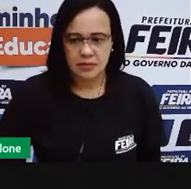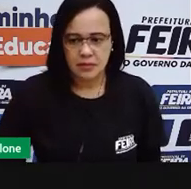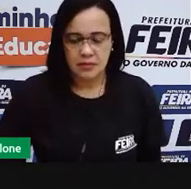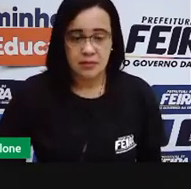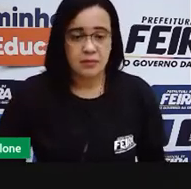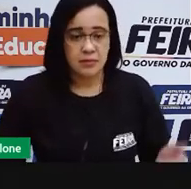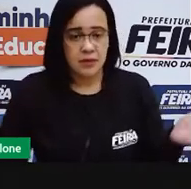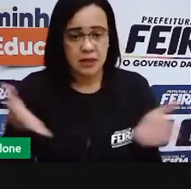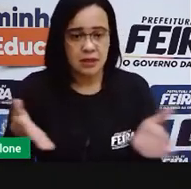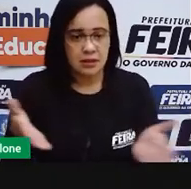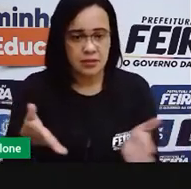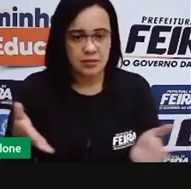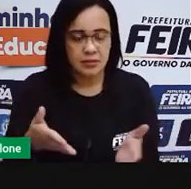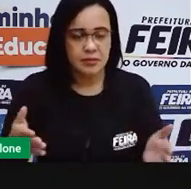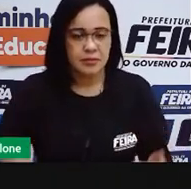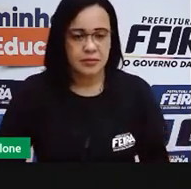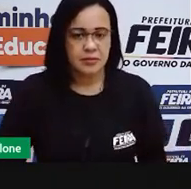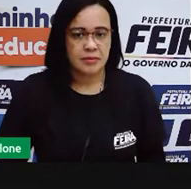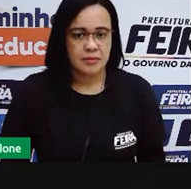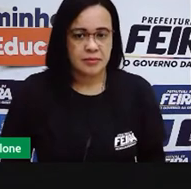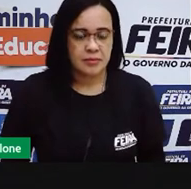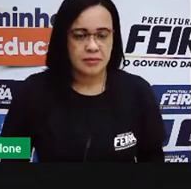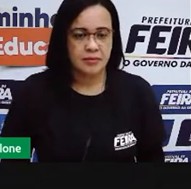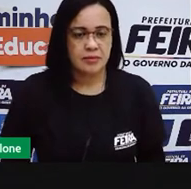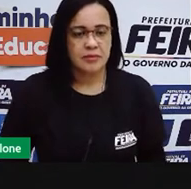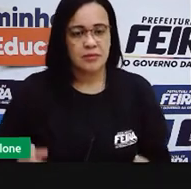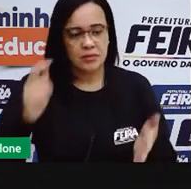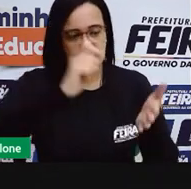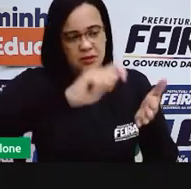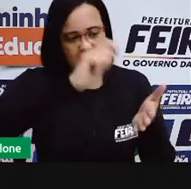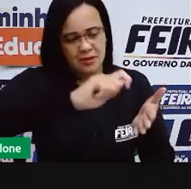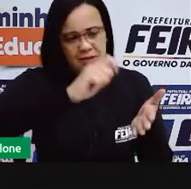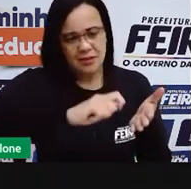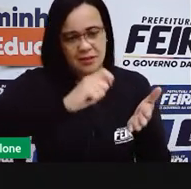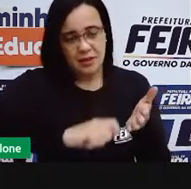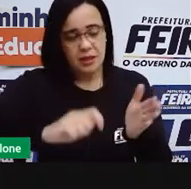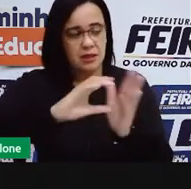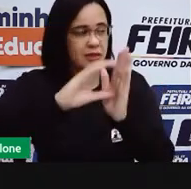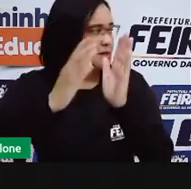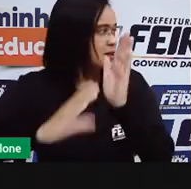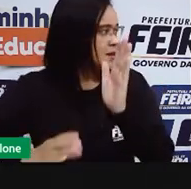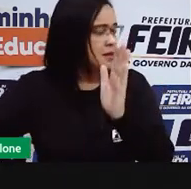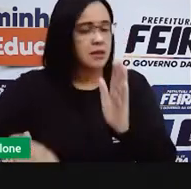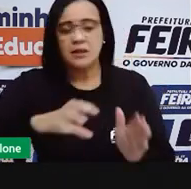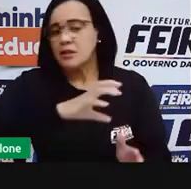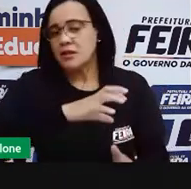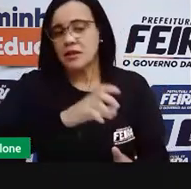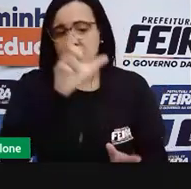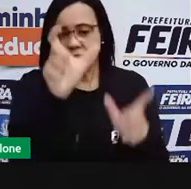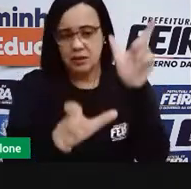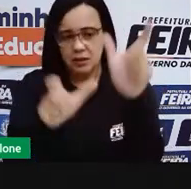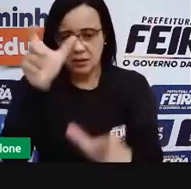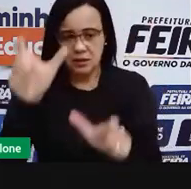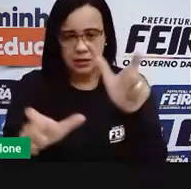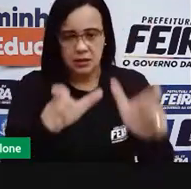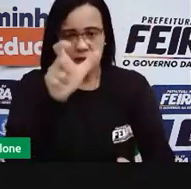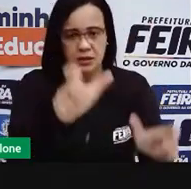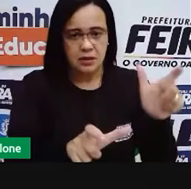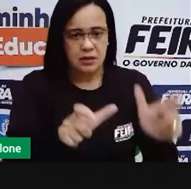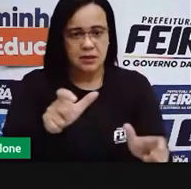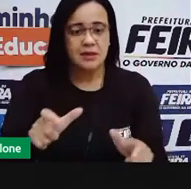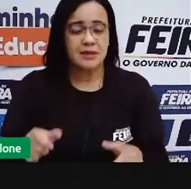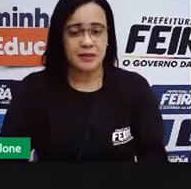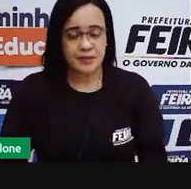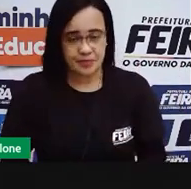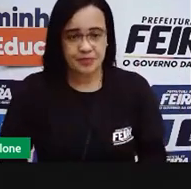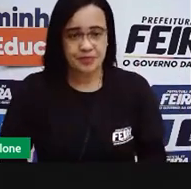Agora, Cris, vamos escrever a característica de outro personagem dessa fábula. Ele